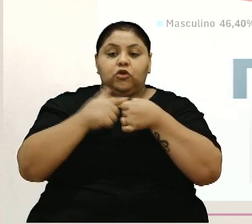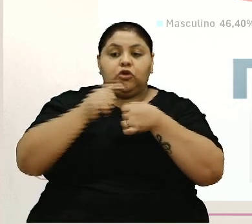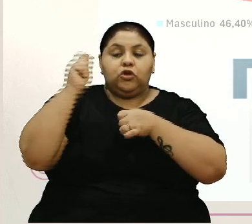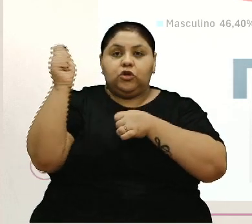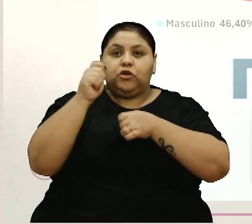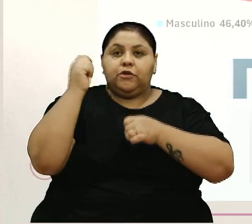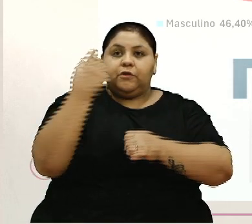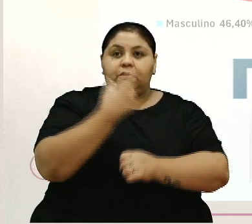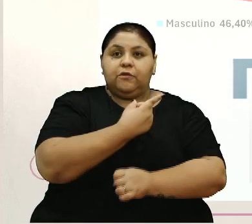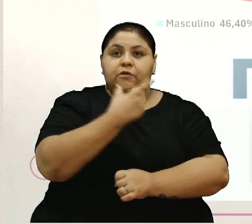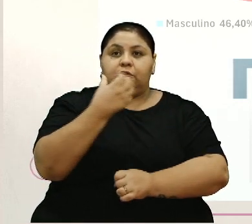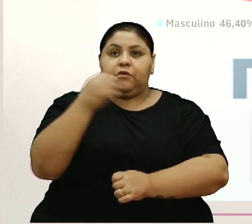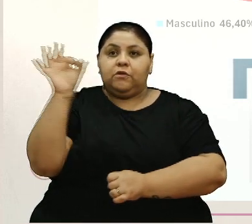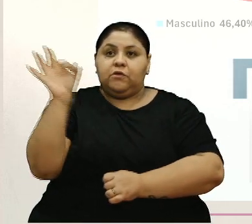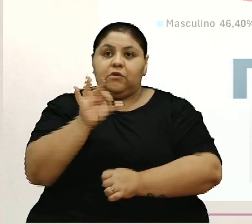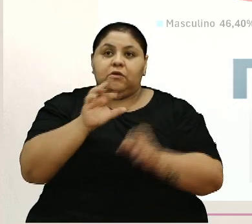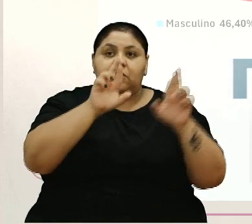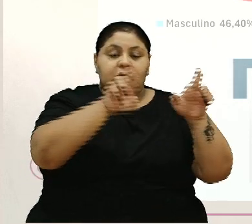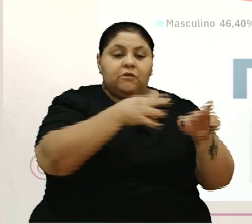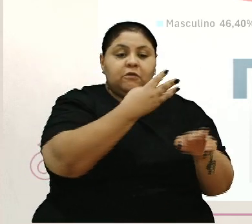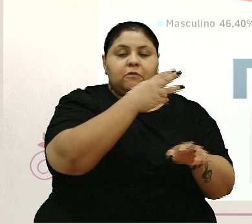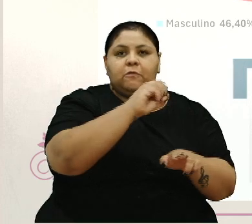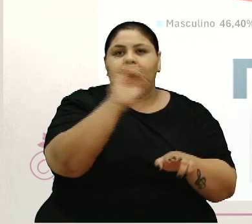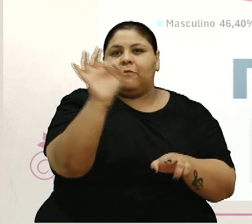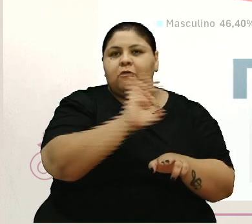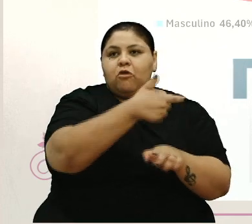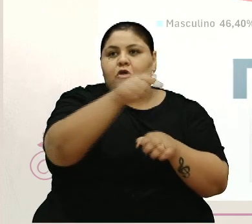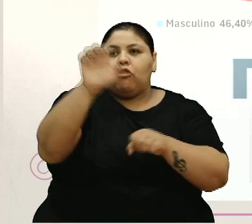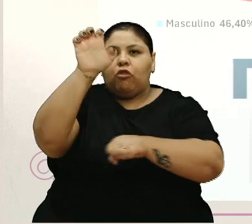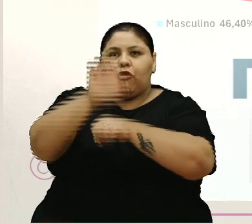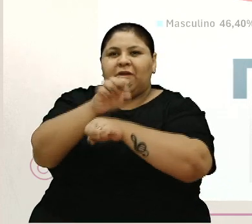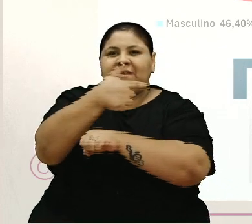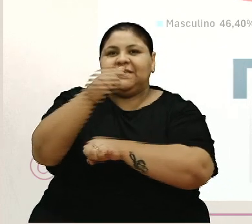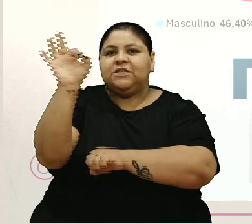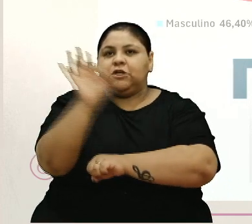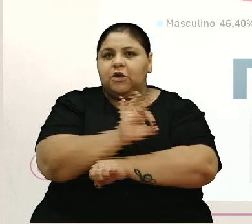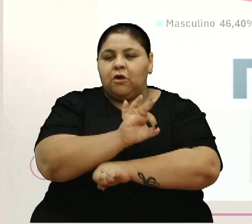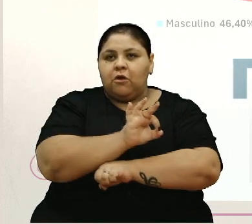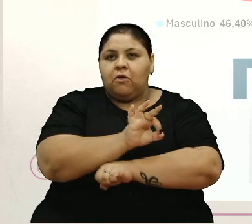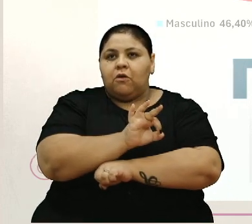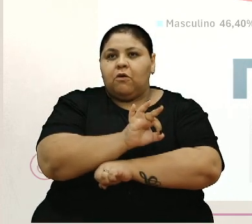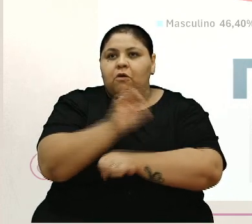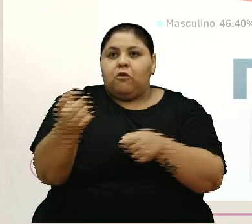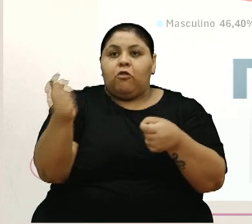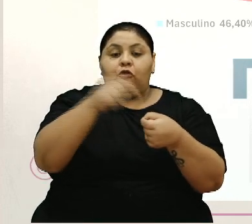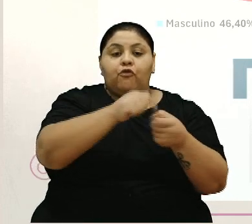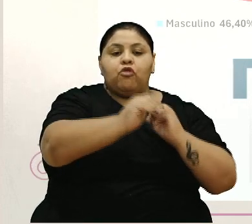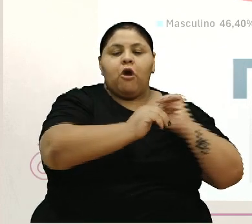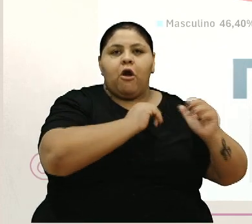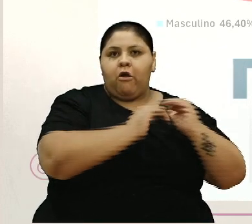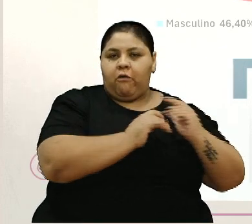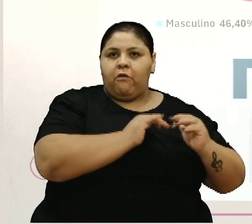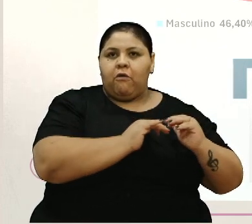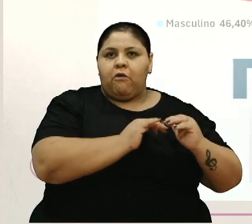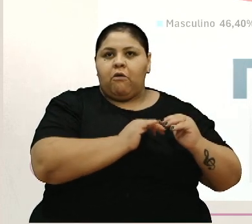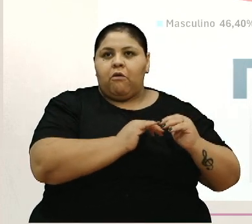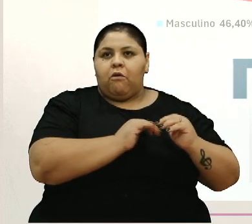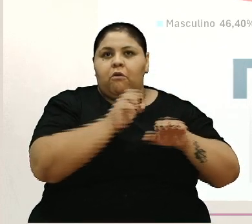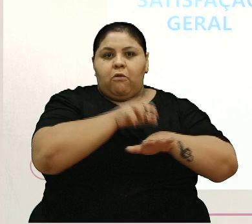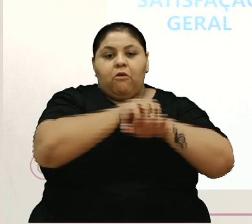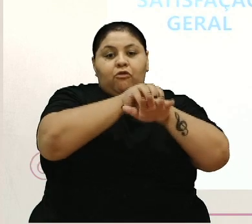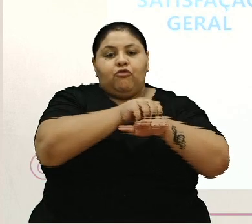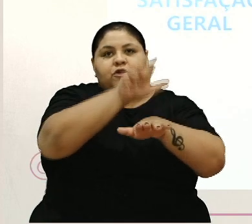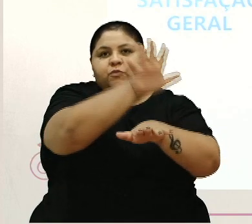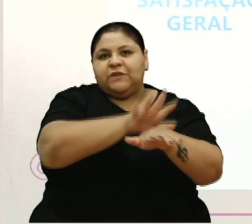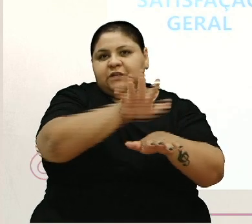Sul, 16% e da região, 30% e de outros estados, 7%. Ou seja, a Festa da Uva voltou a movimentar o turismo aí nacional.